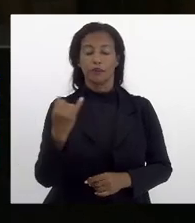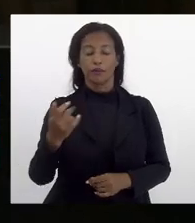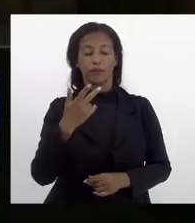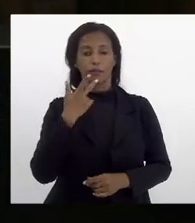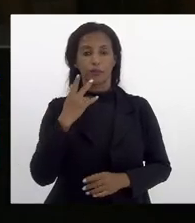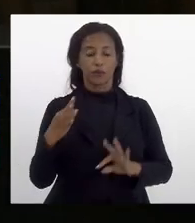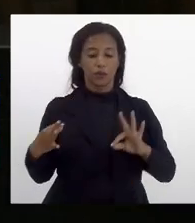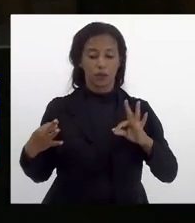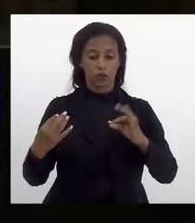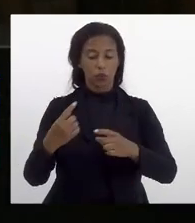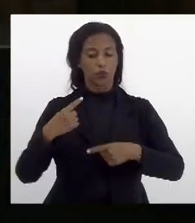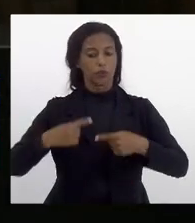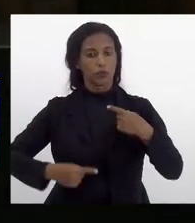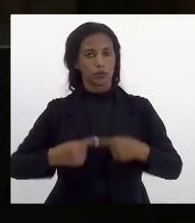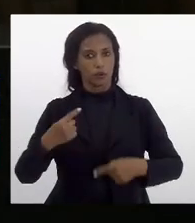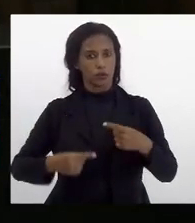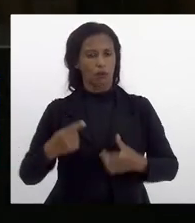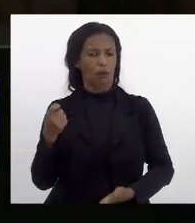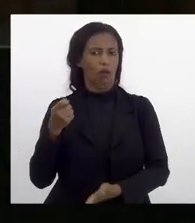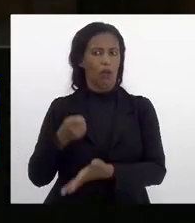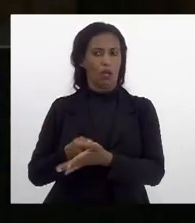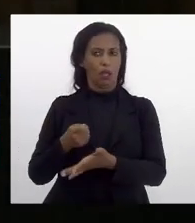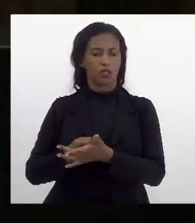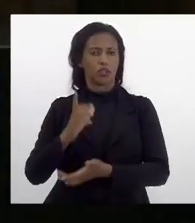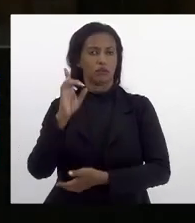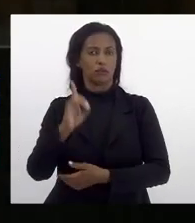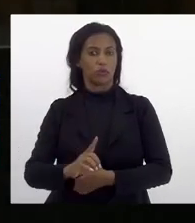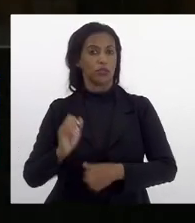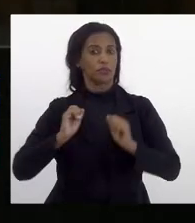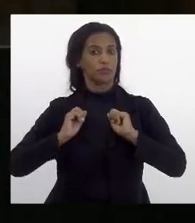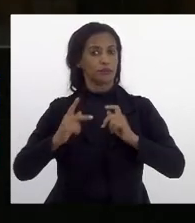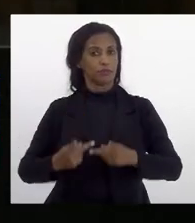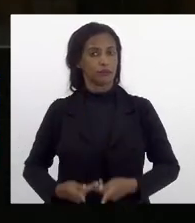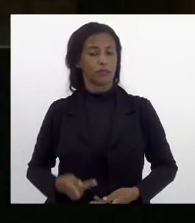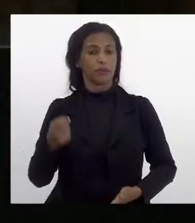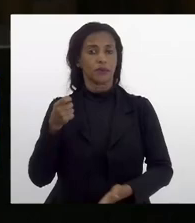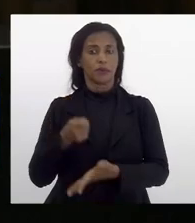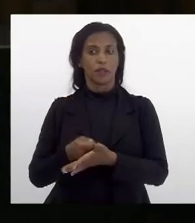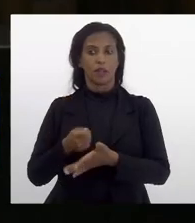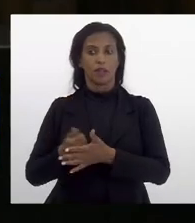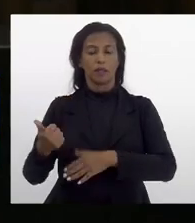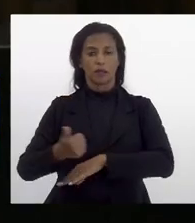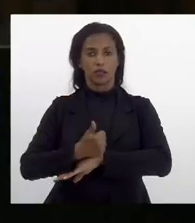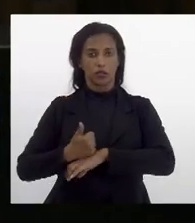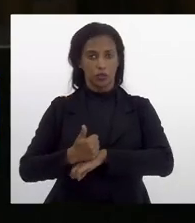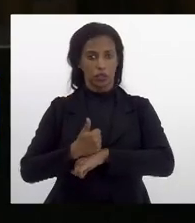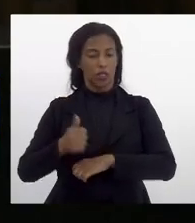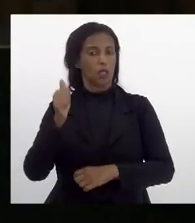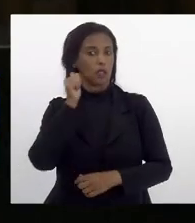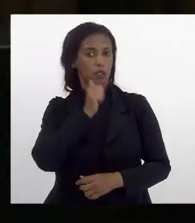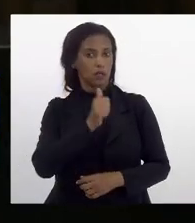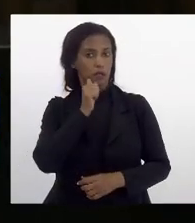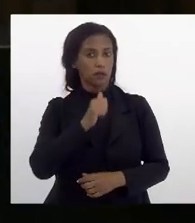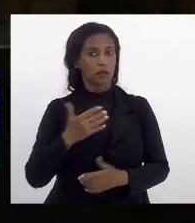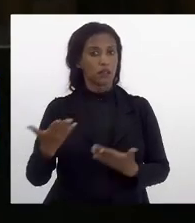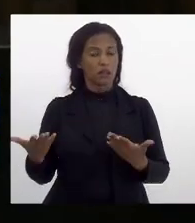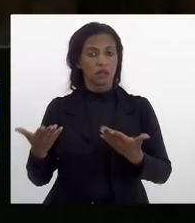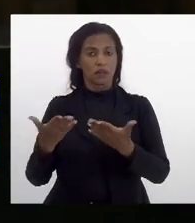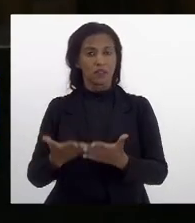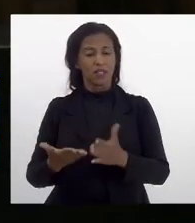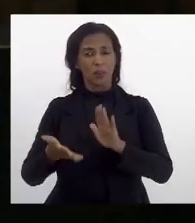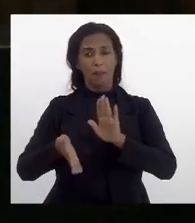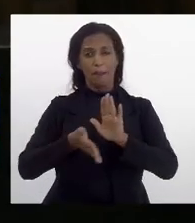que todo o debate de garantia dos direitos humanos e garantia da dignidade humana das mulheres sejam